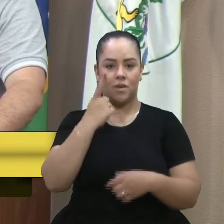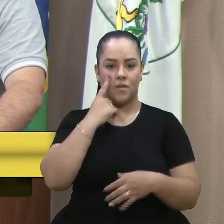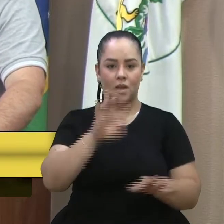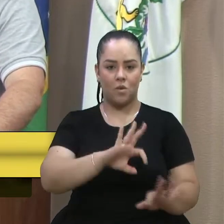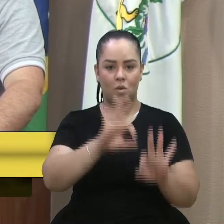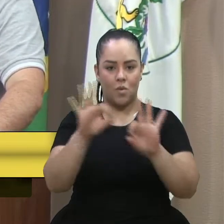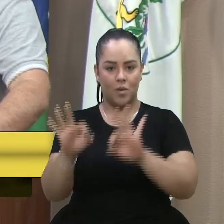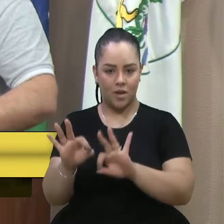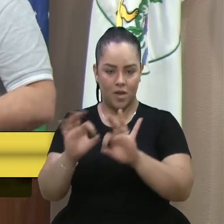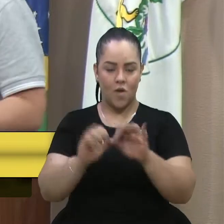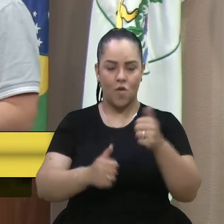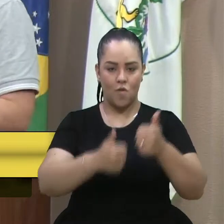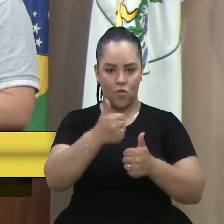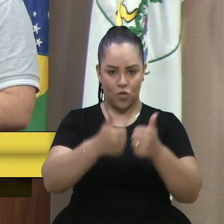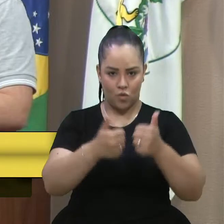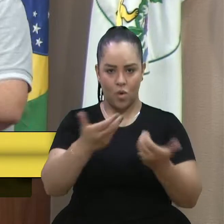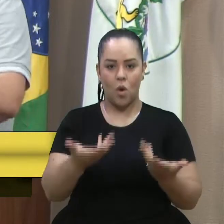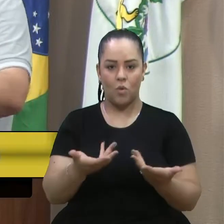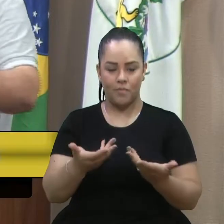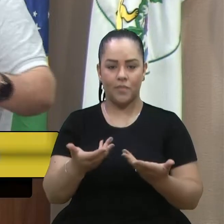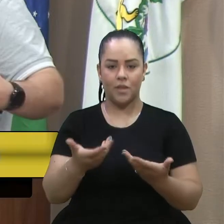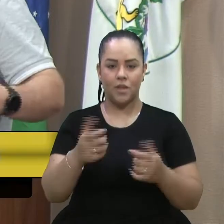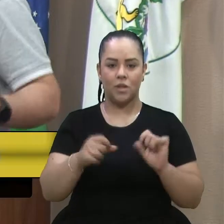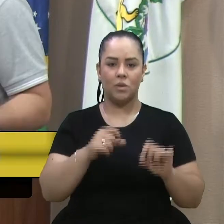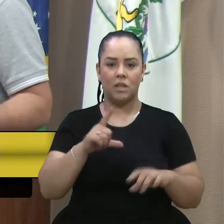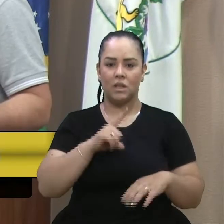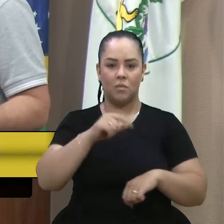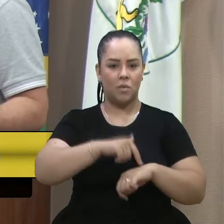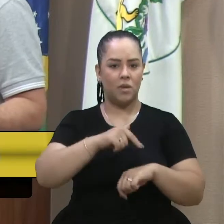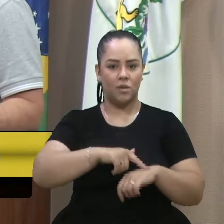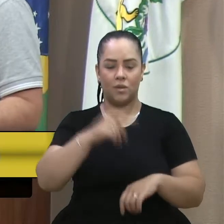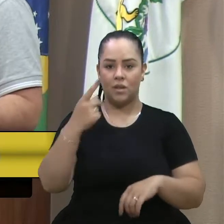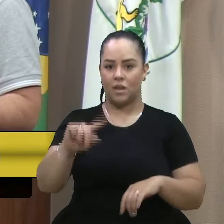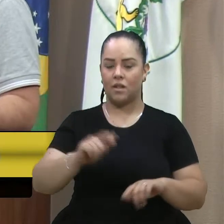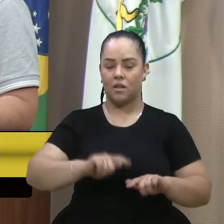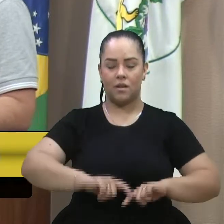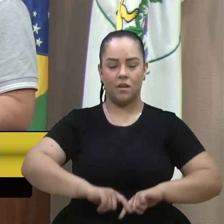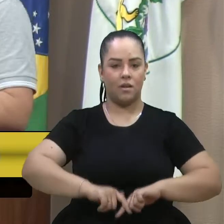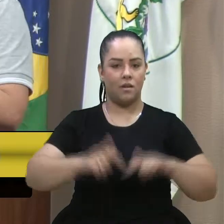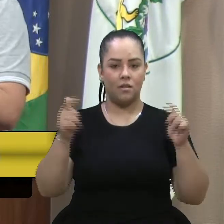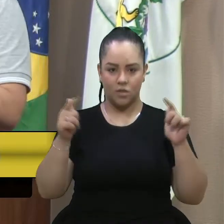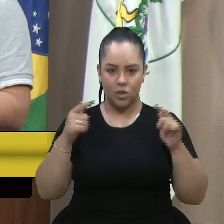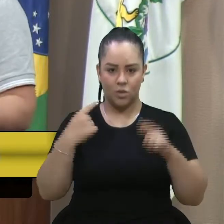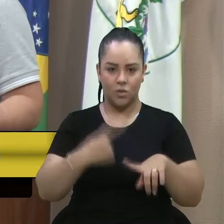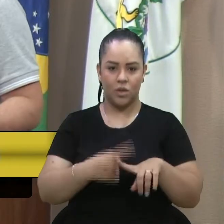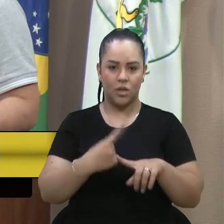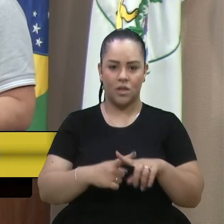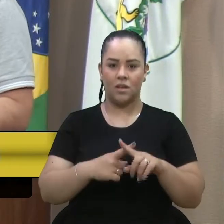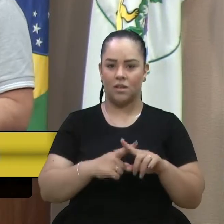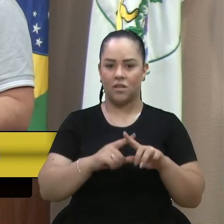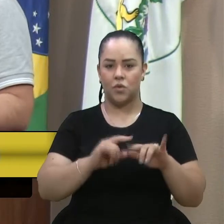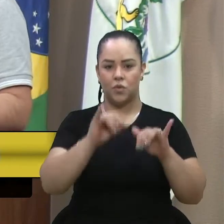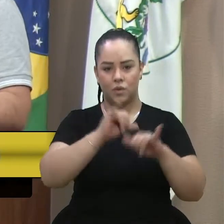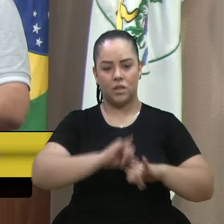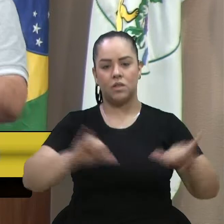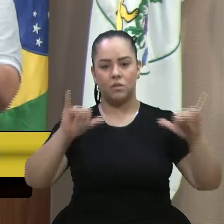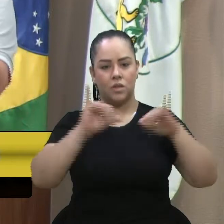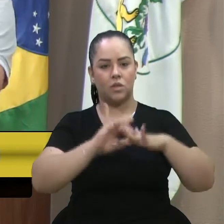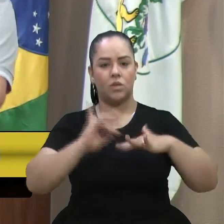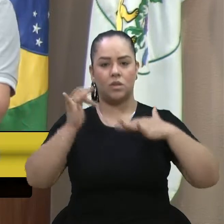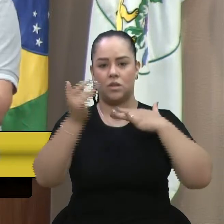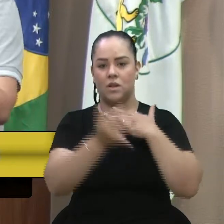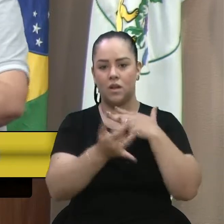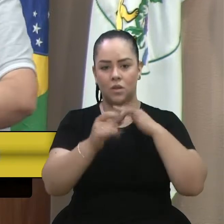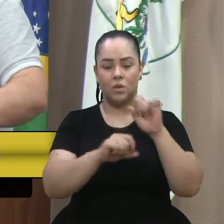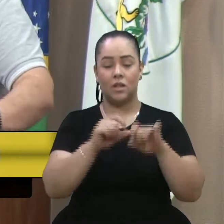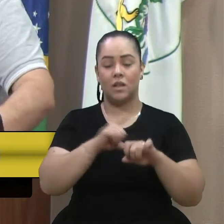Então, e a repercussão da passagem deles é muito grande, porque os posts das redes sociais, a repercussão via